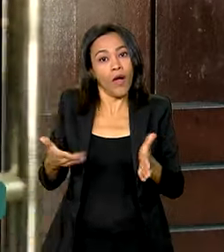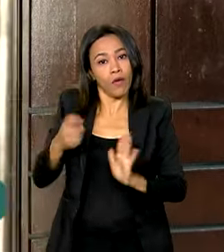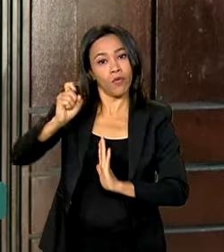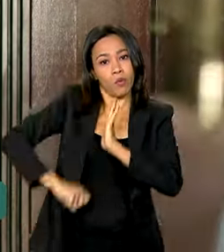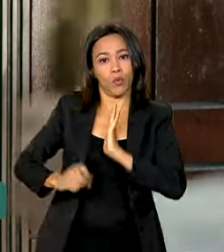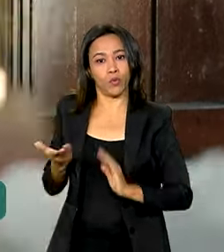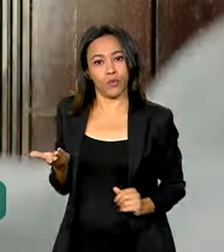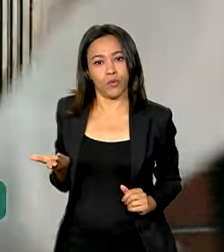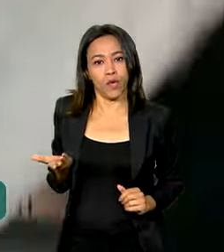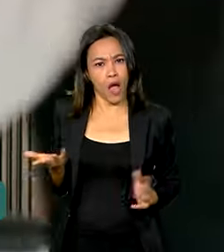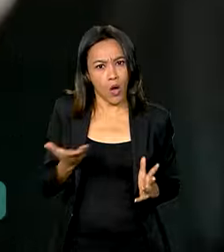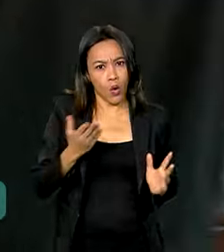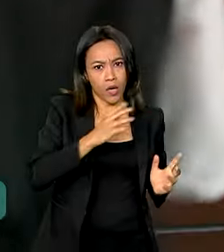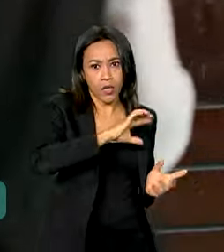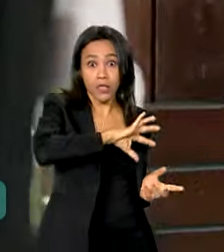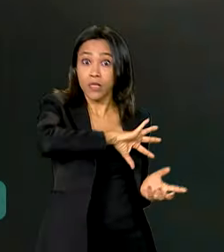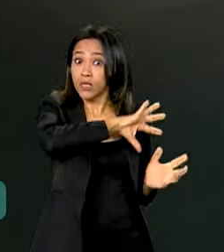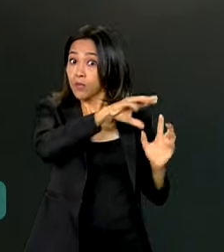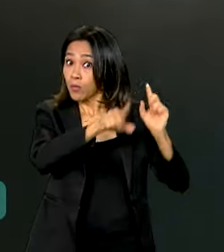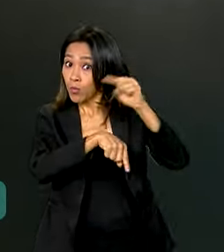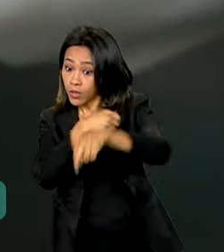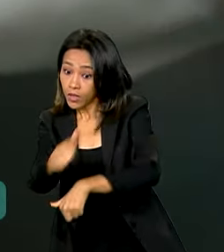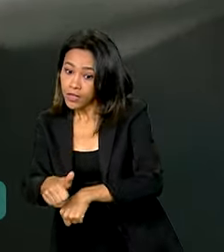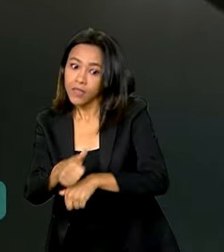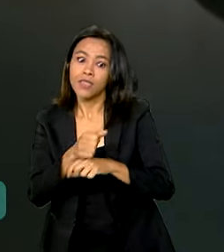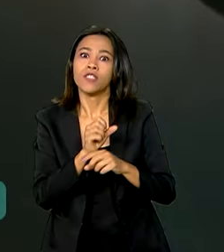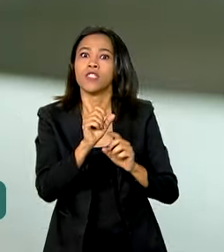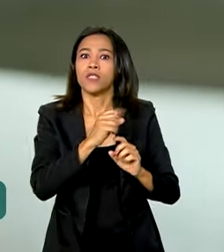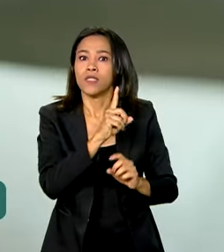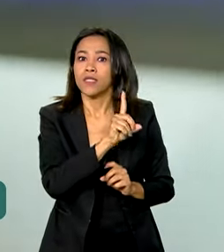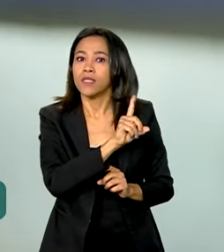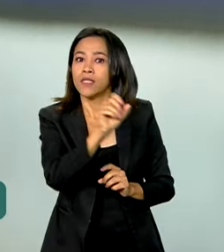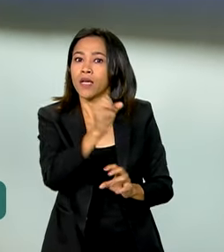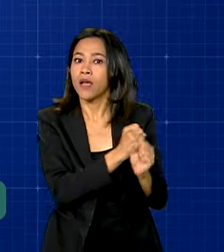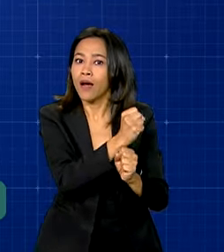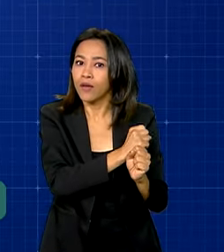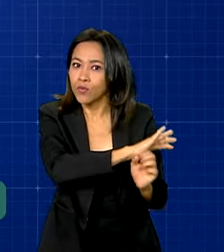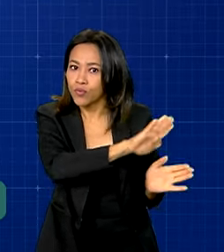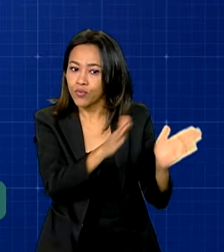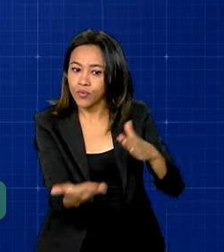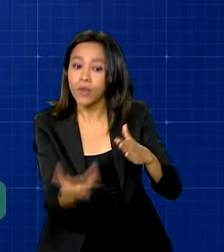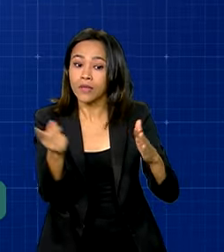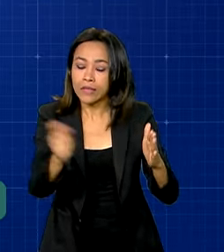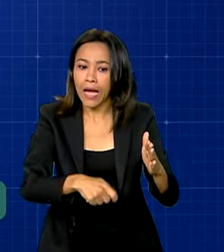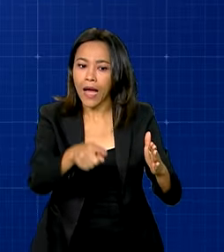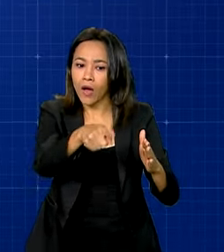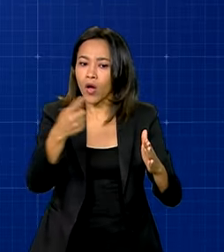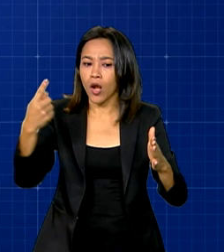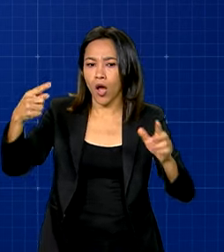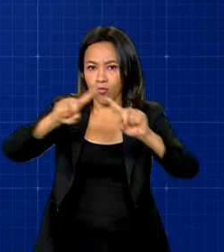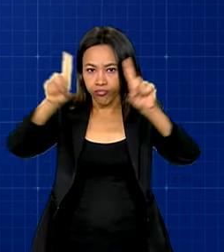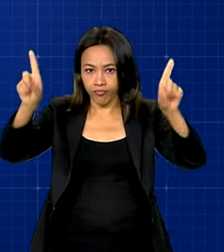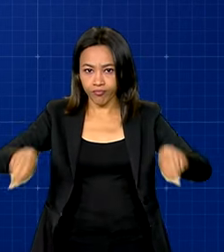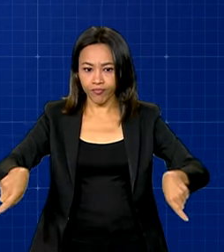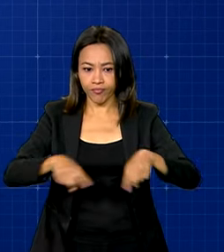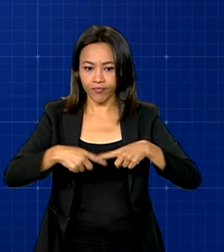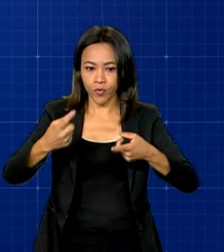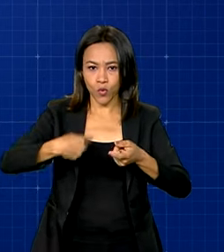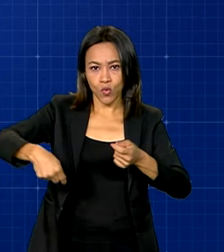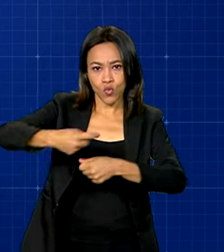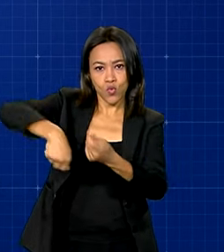Com a virada do século, foi ficando mais fácil multiplicar o próprio dinheiro por meio de canais financeiros, como